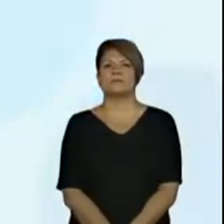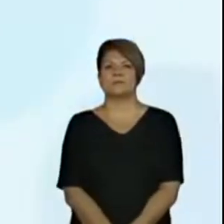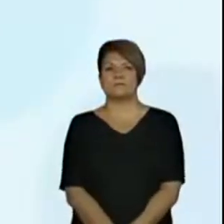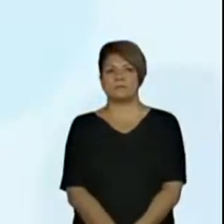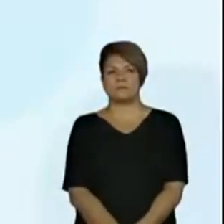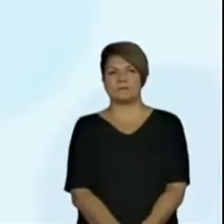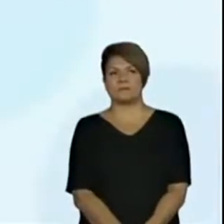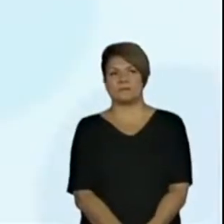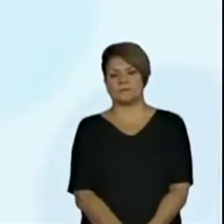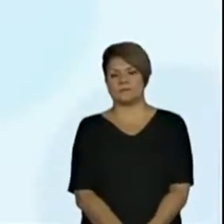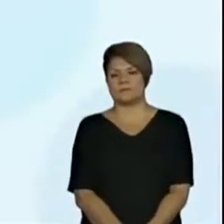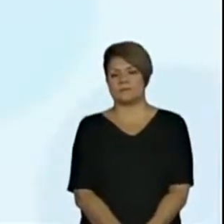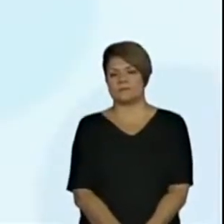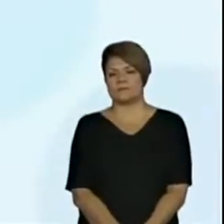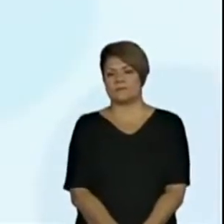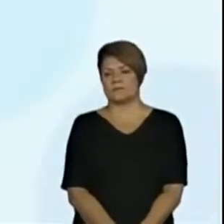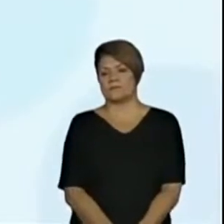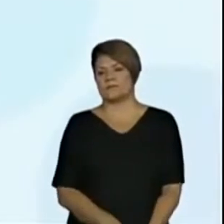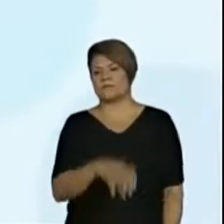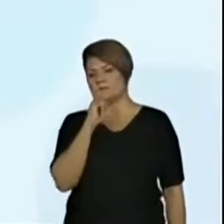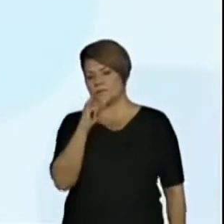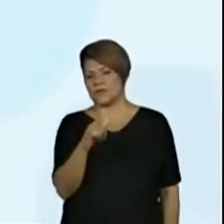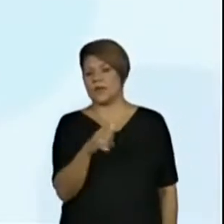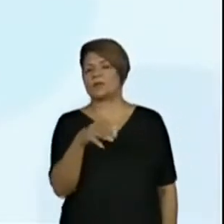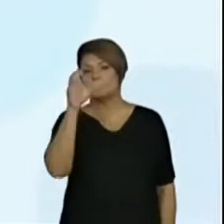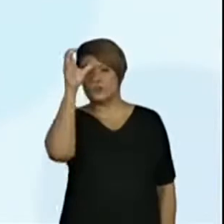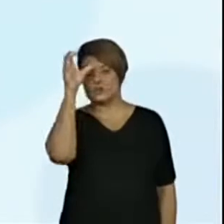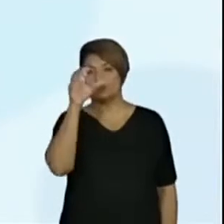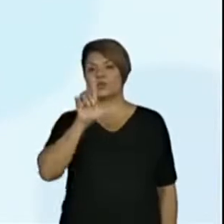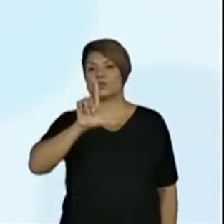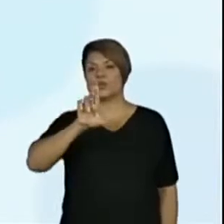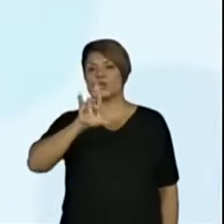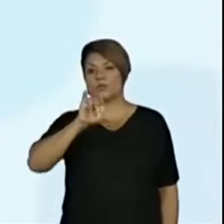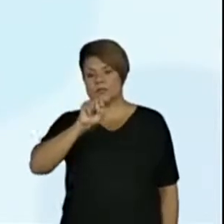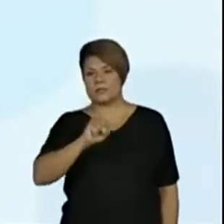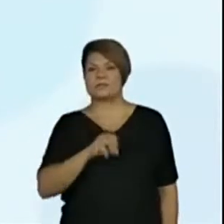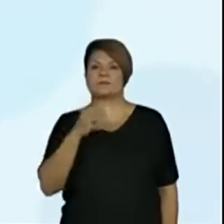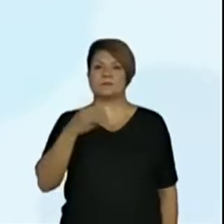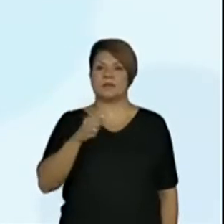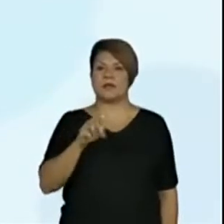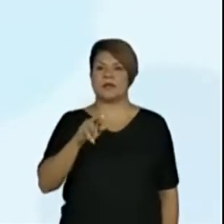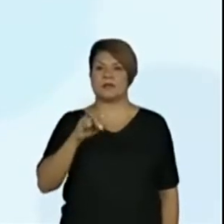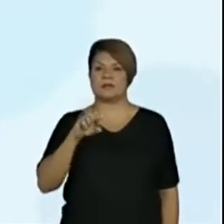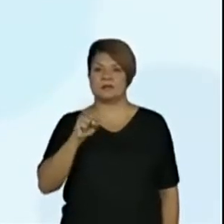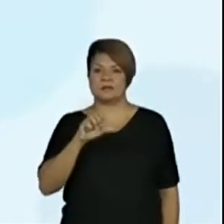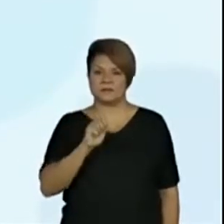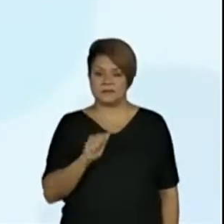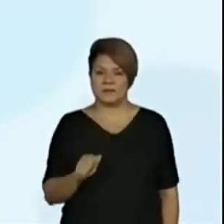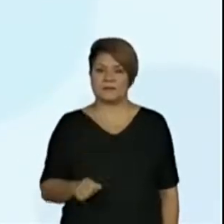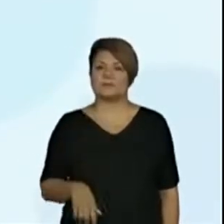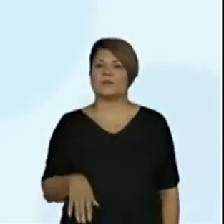Estão falando do tio Luiz, Marisa, a Bela.